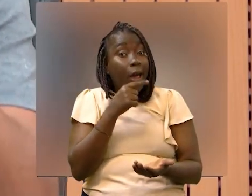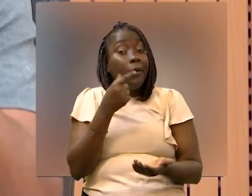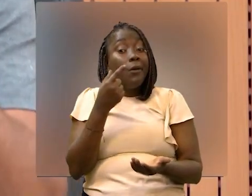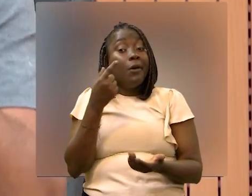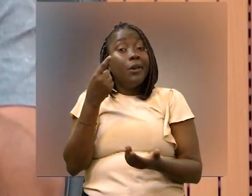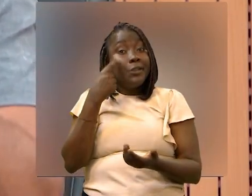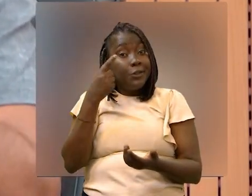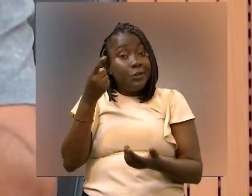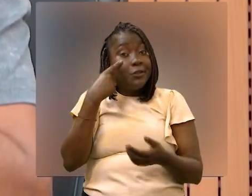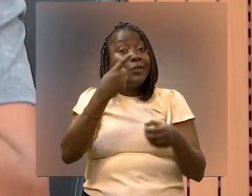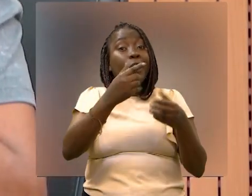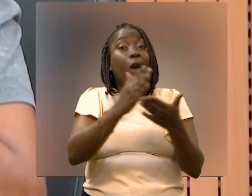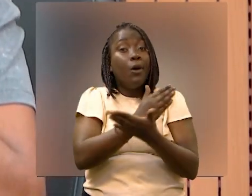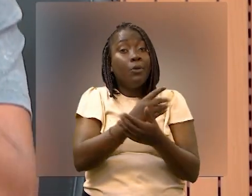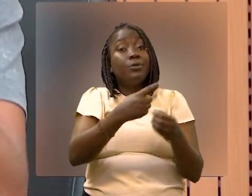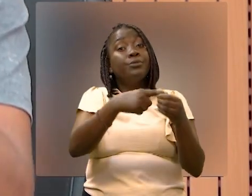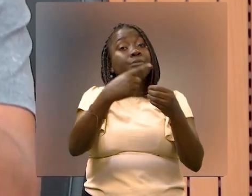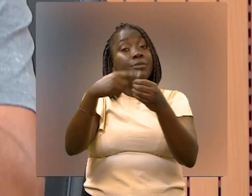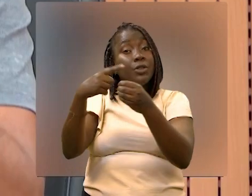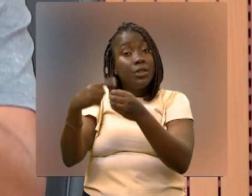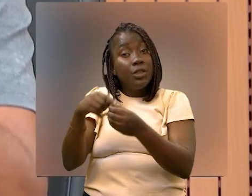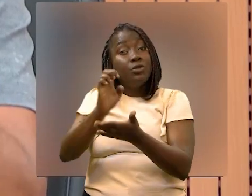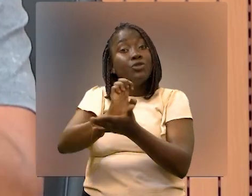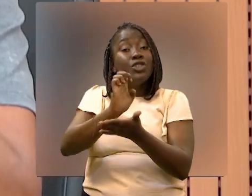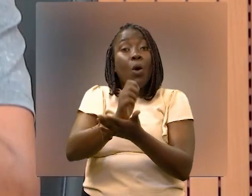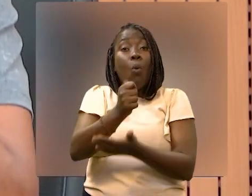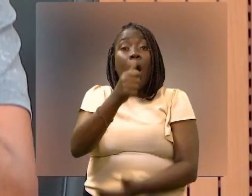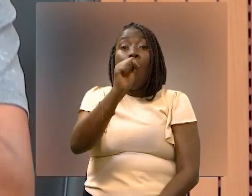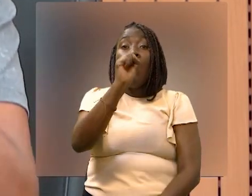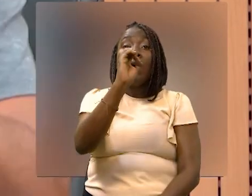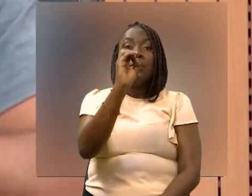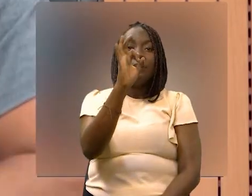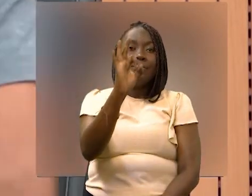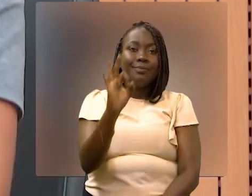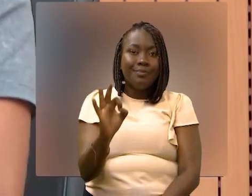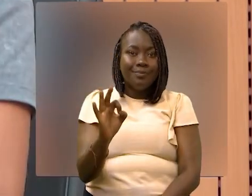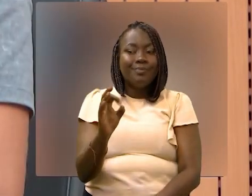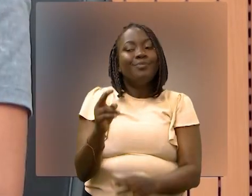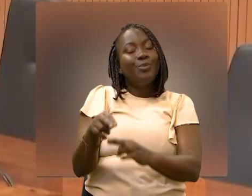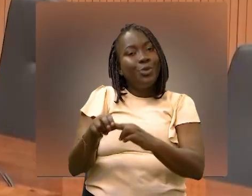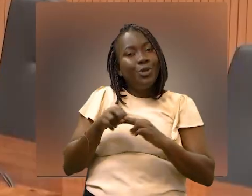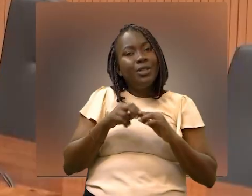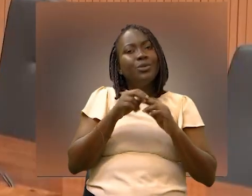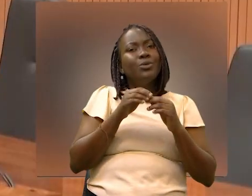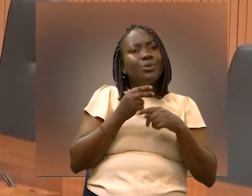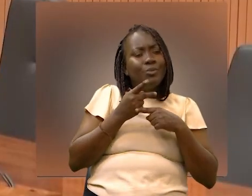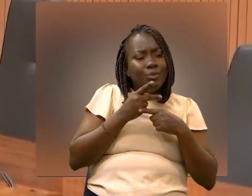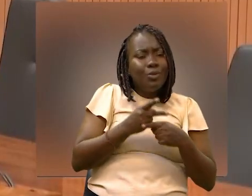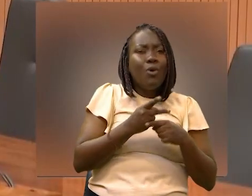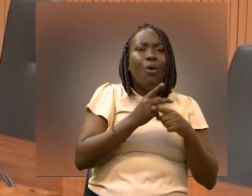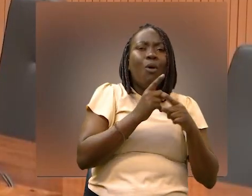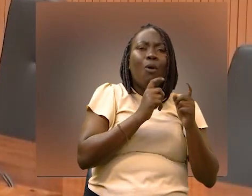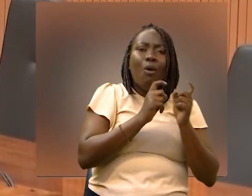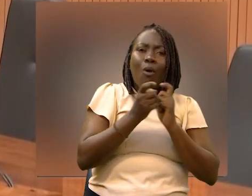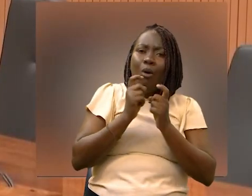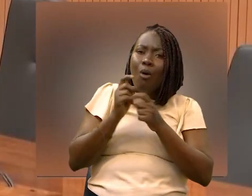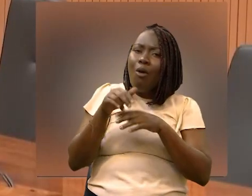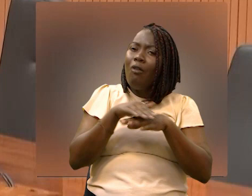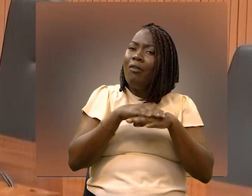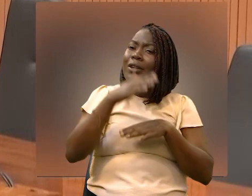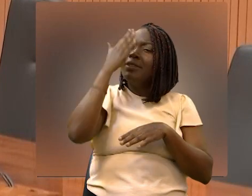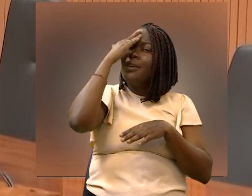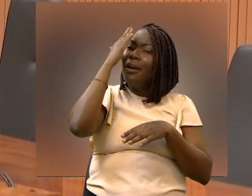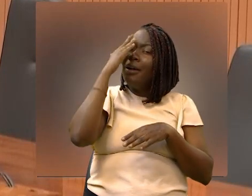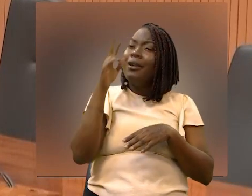aumento de tarifa em alguns municípios e no estado do Rio de Janeiro de quase 80%. Por isso, buscam conversar e